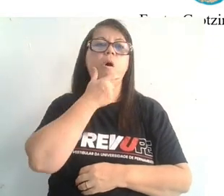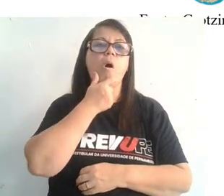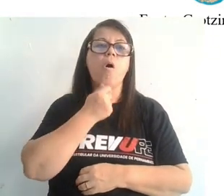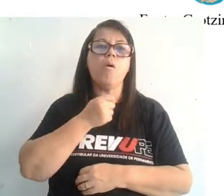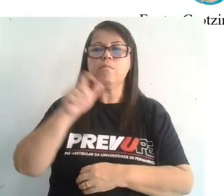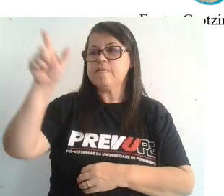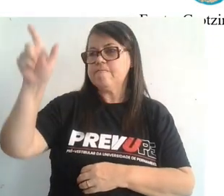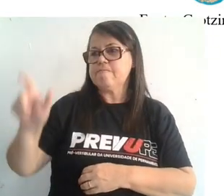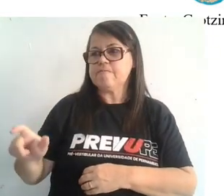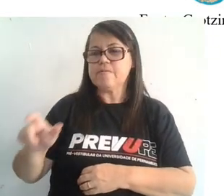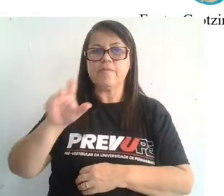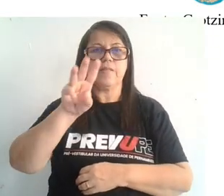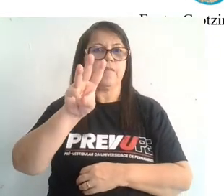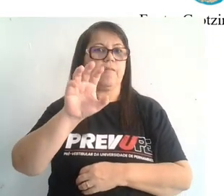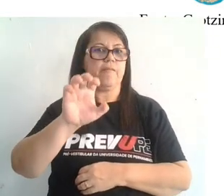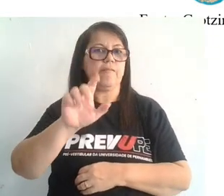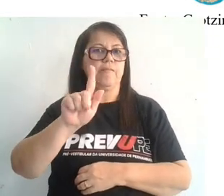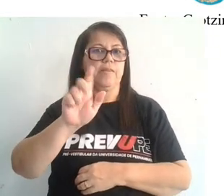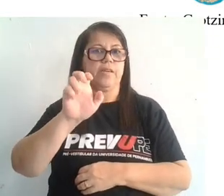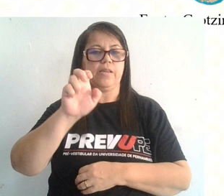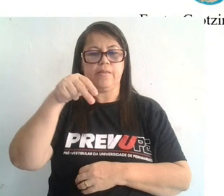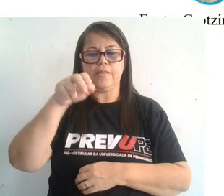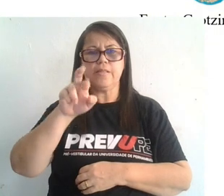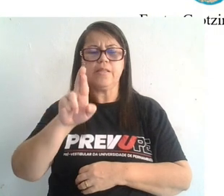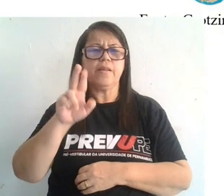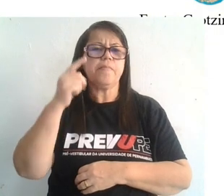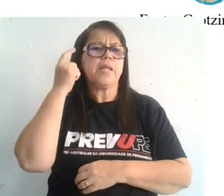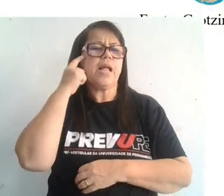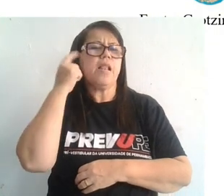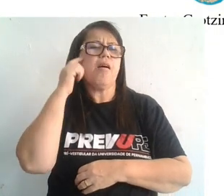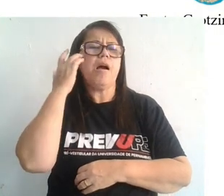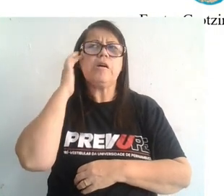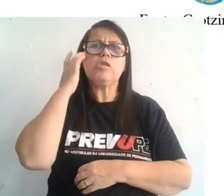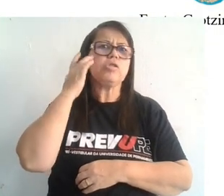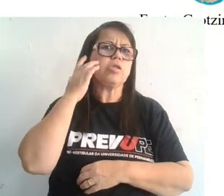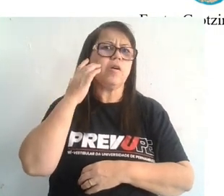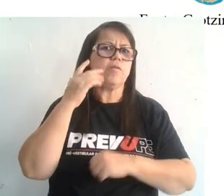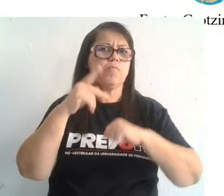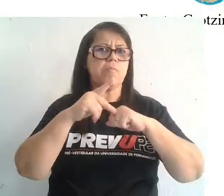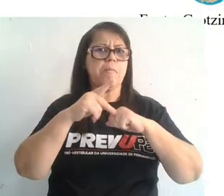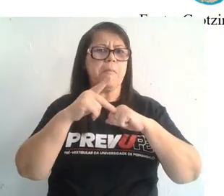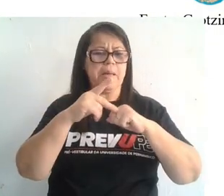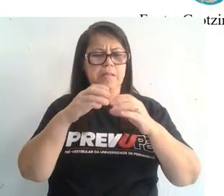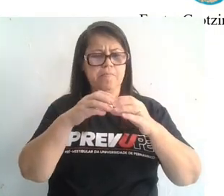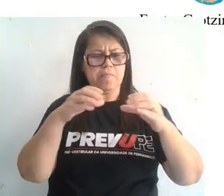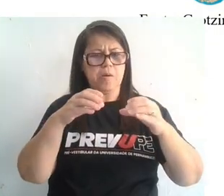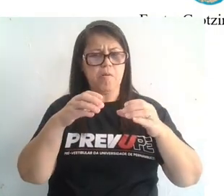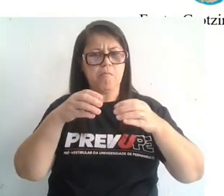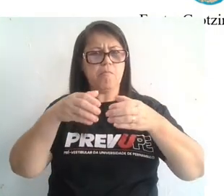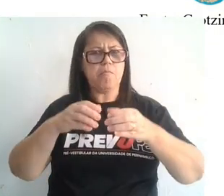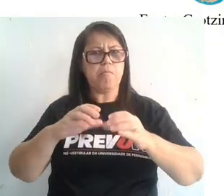propôs uma teoria da deriva continental. O imaginava que esses blocos flutuavam como se fosse um barco à deriva.